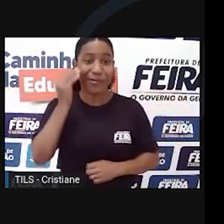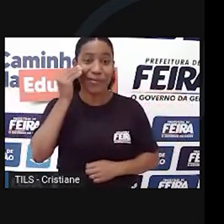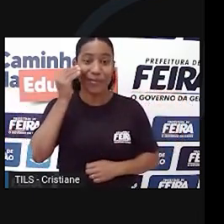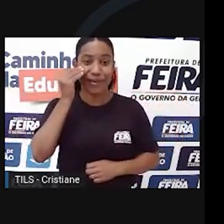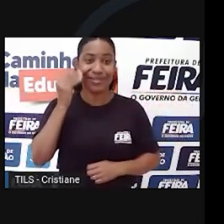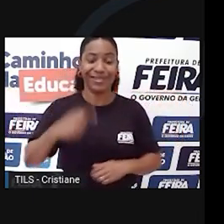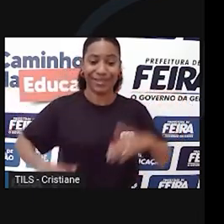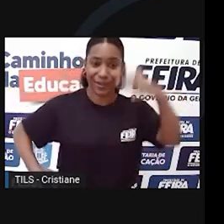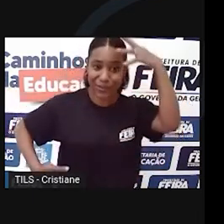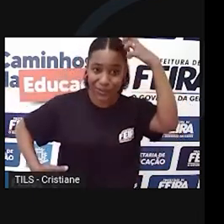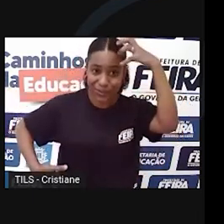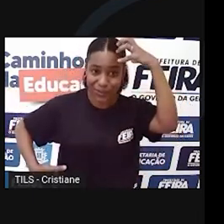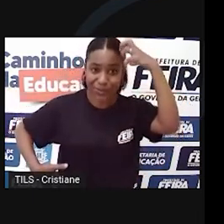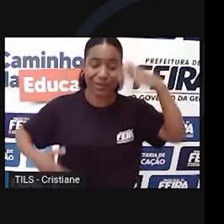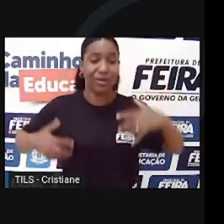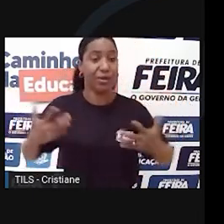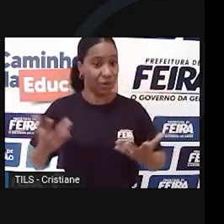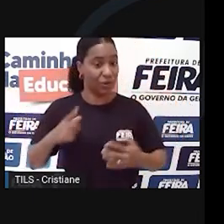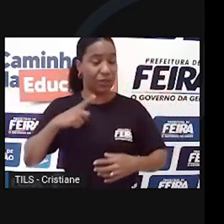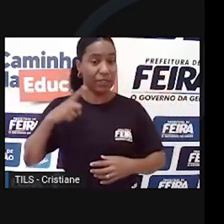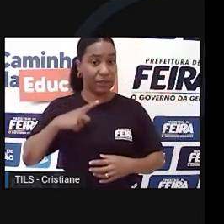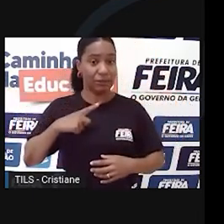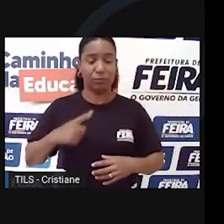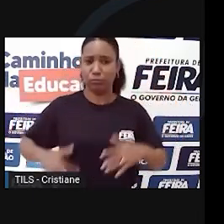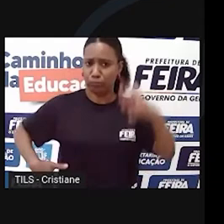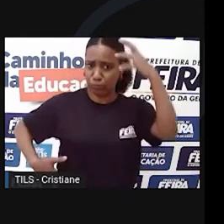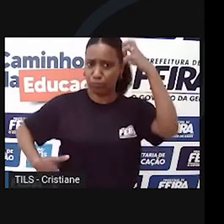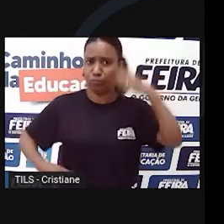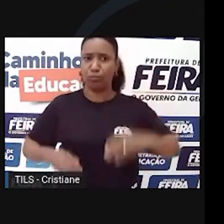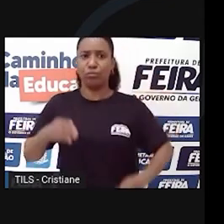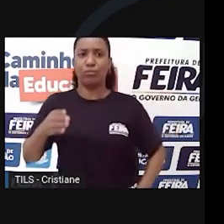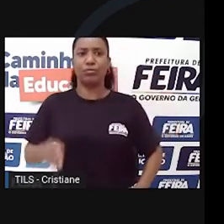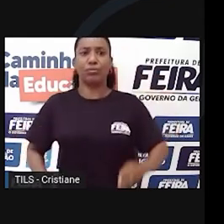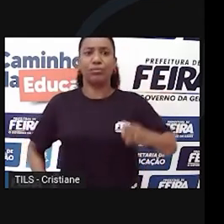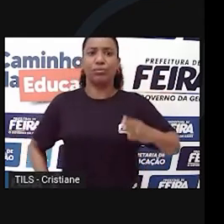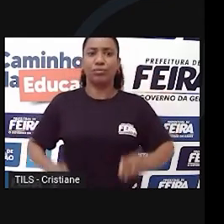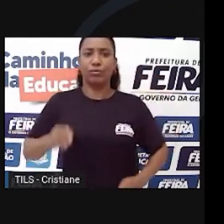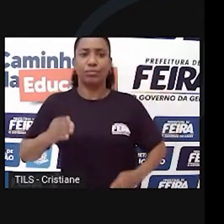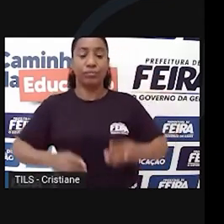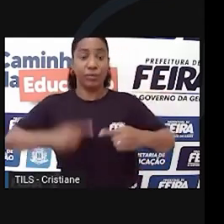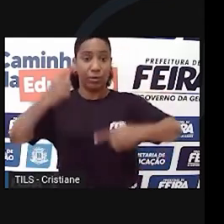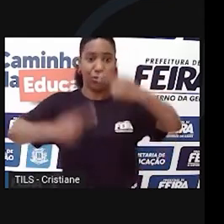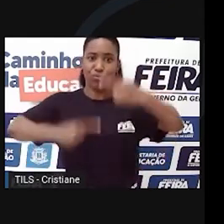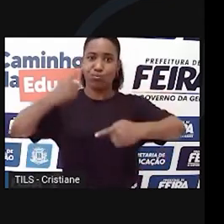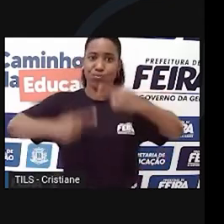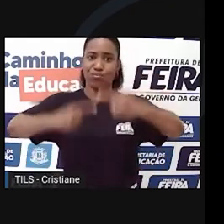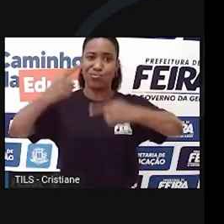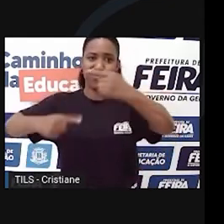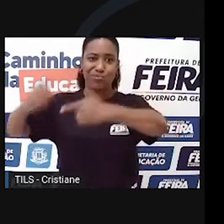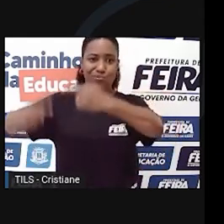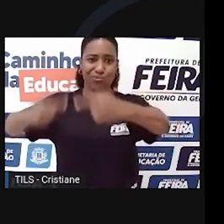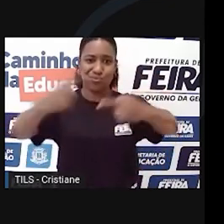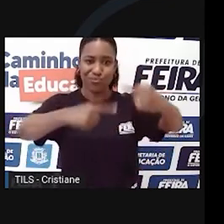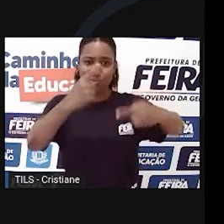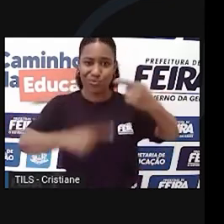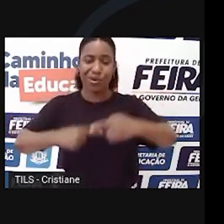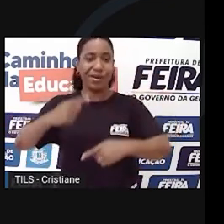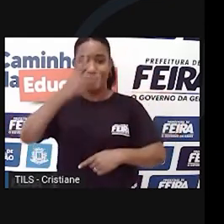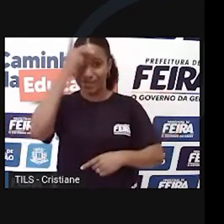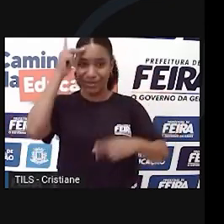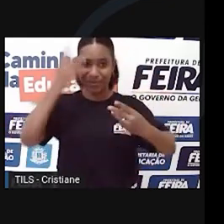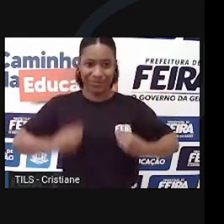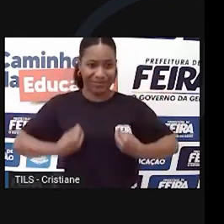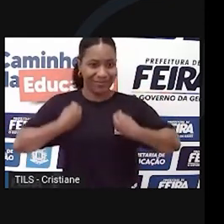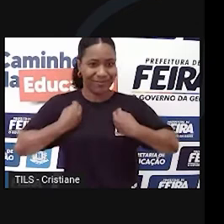disputa por alimentos tenha resultado em escassez de recursos para os demais humanos. Isso teria gerado uma extinção lenta das outras espécies ou até mesmo guerras e